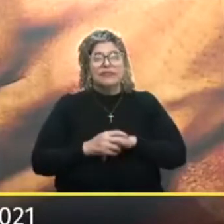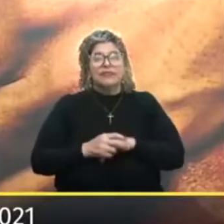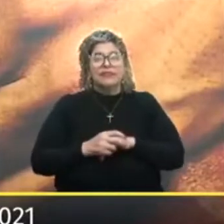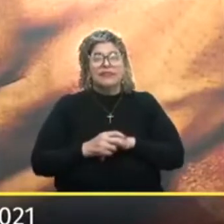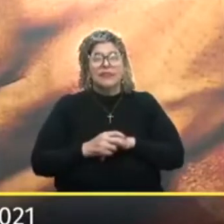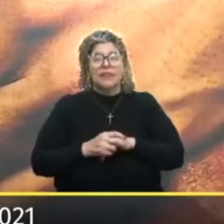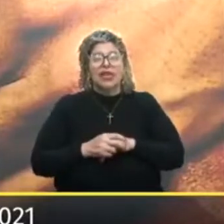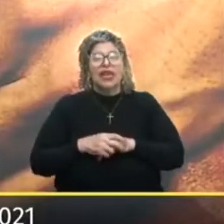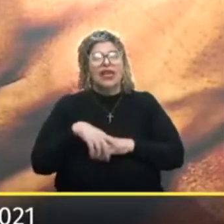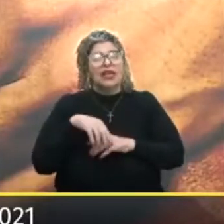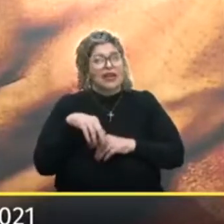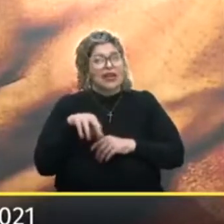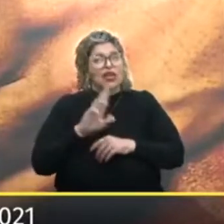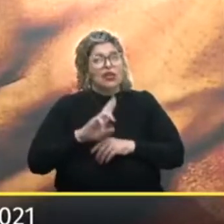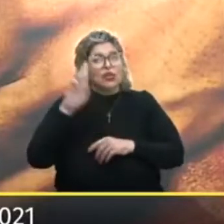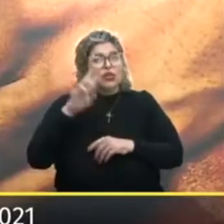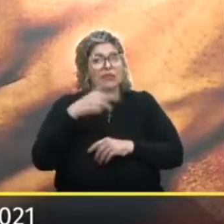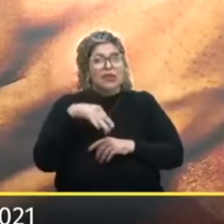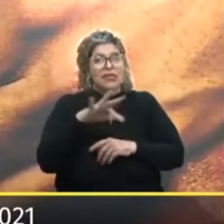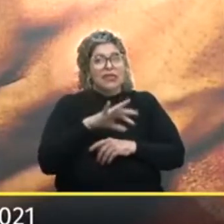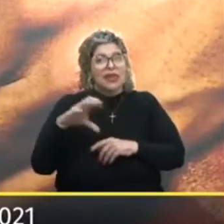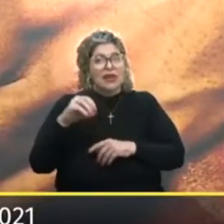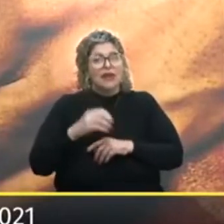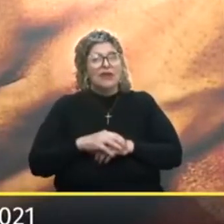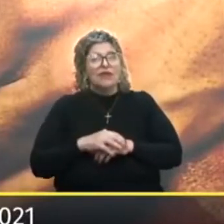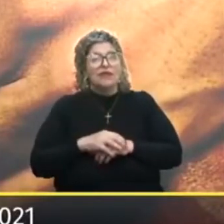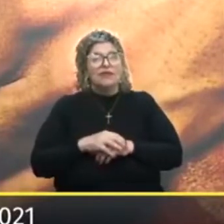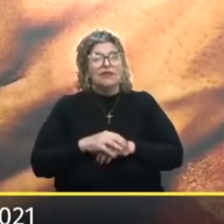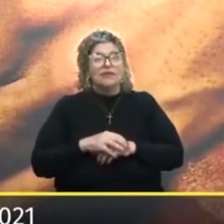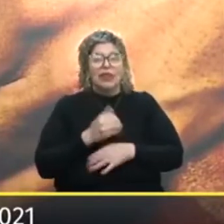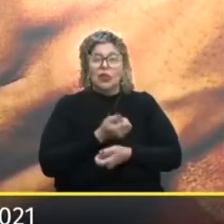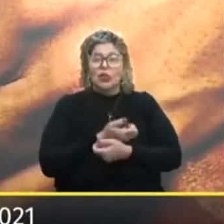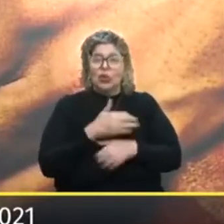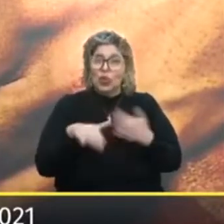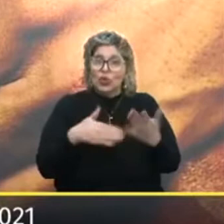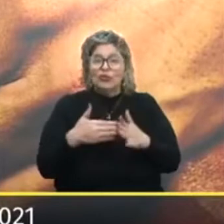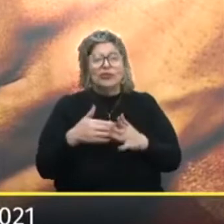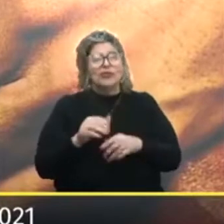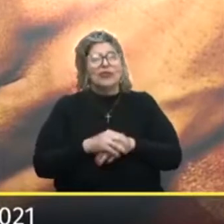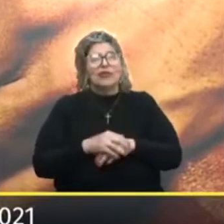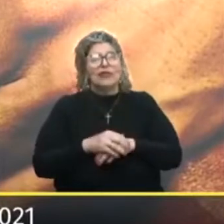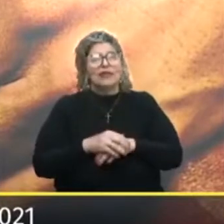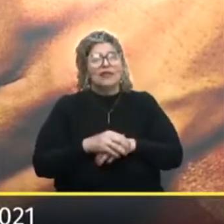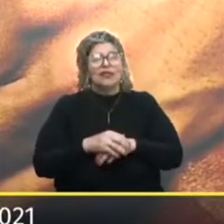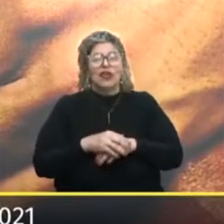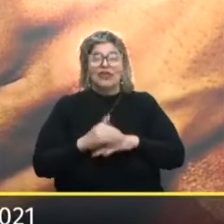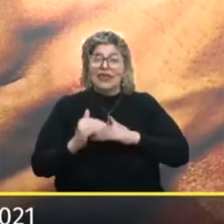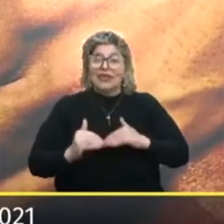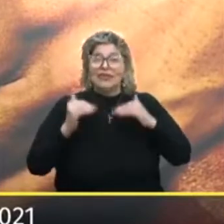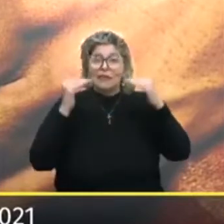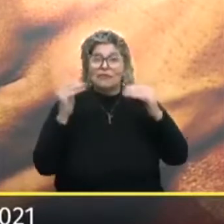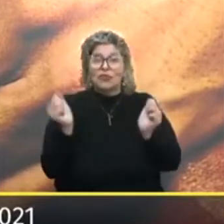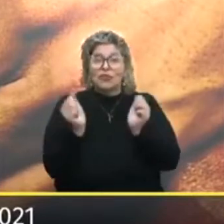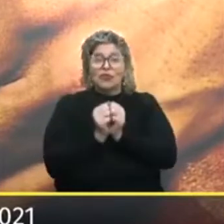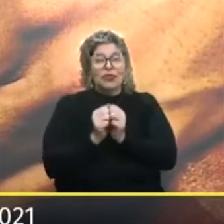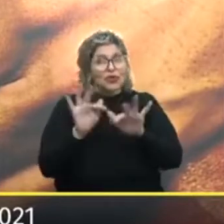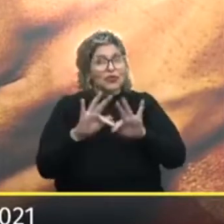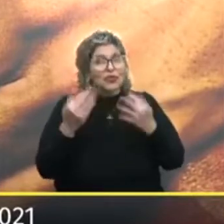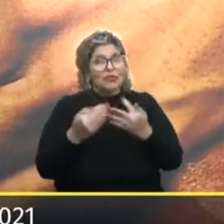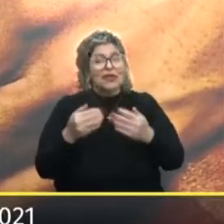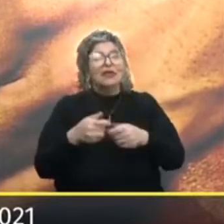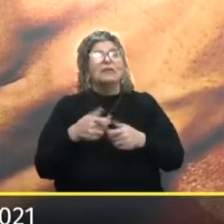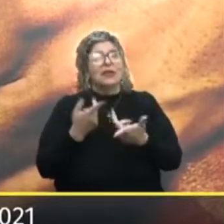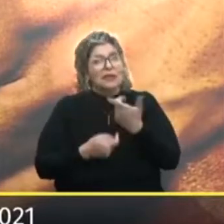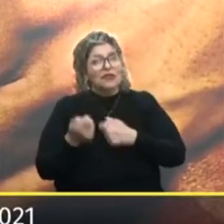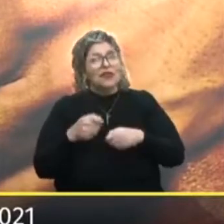Dr. Marcelo Eduardo Ilio Irmão Que a gente Nasceu Cresceu junto Não só De família Mas também